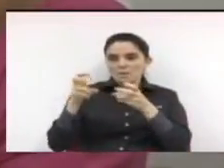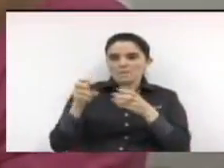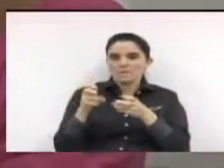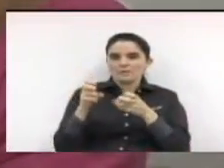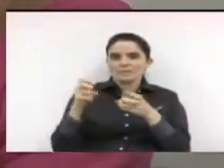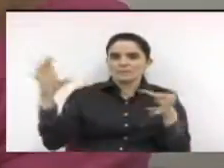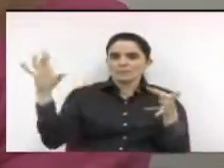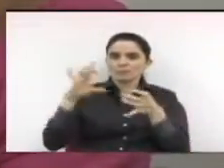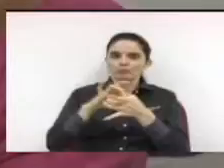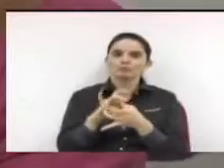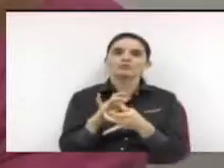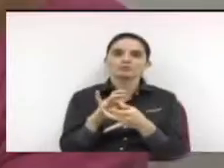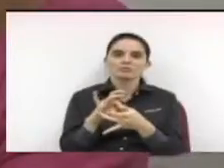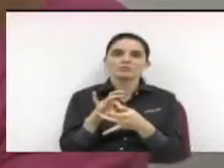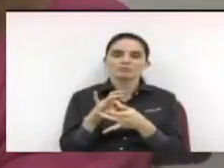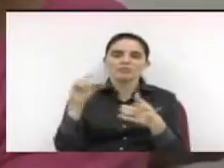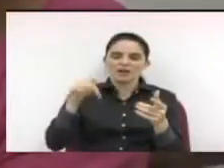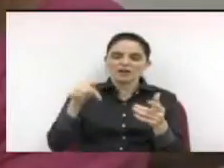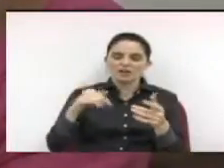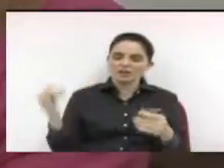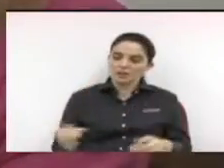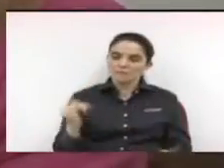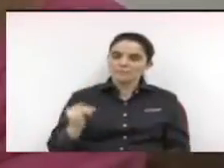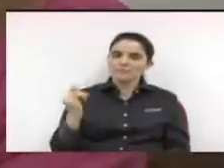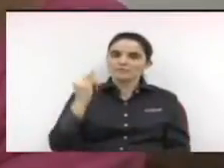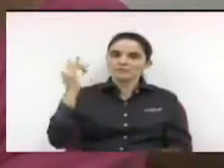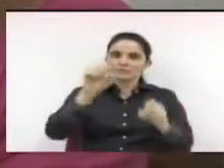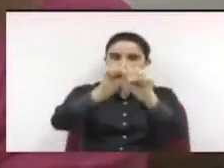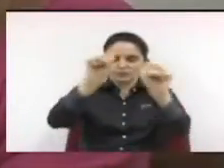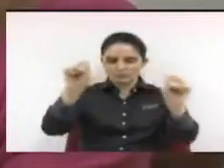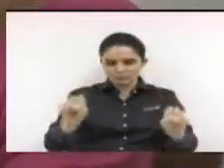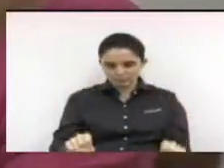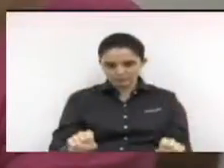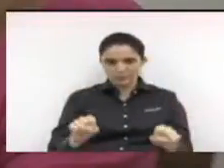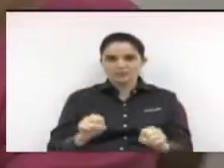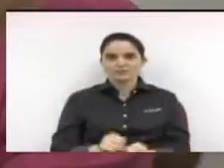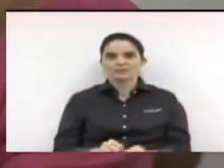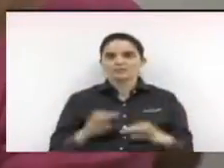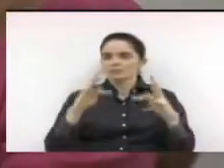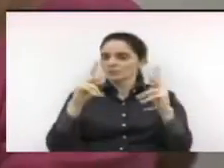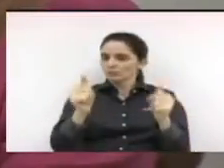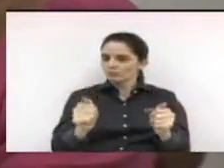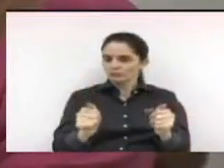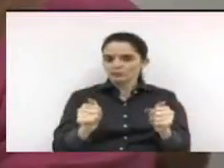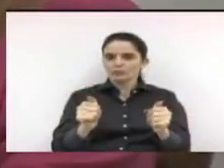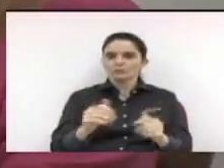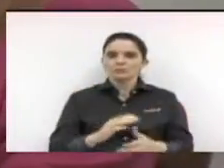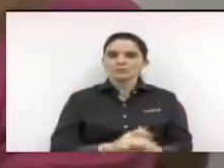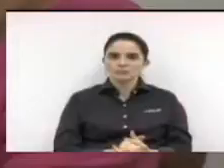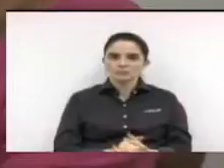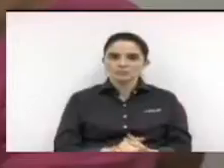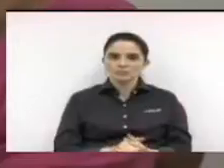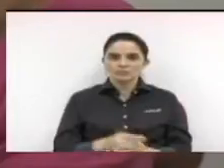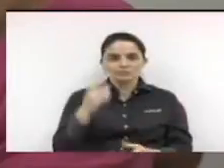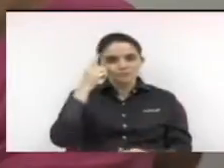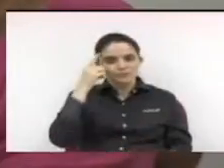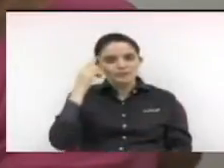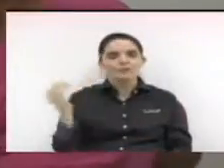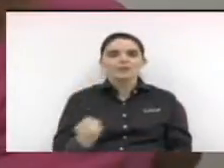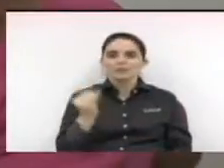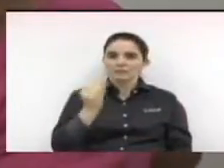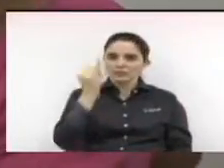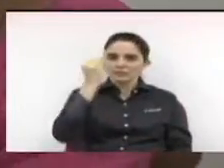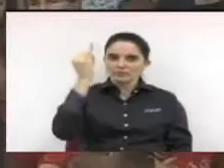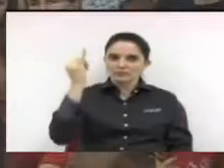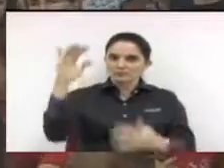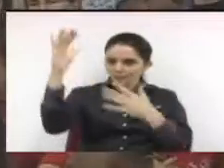demonstra a importância que todo esse sistema tem para todos os limerenses e para todo o estado